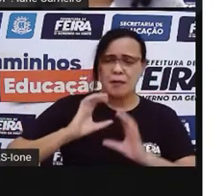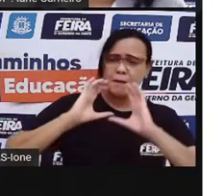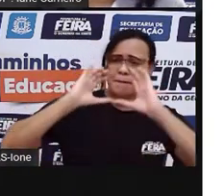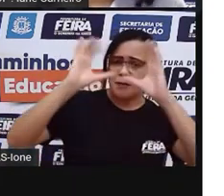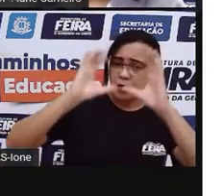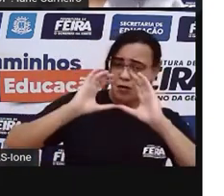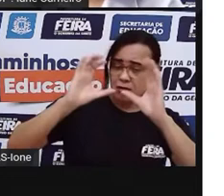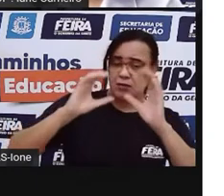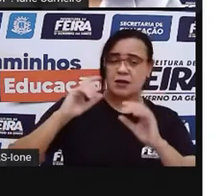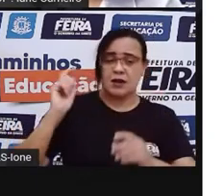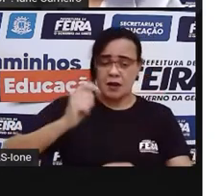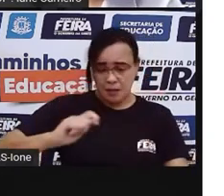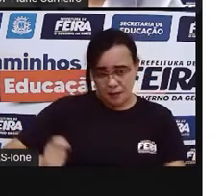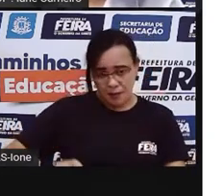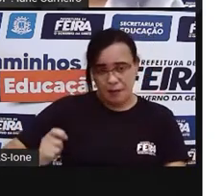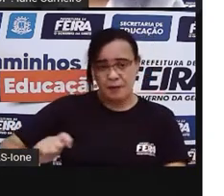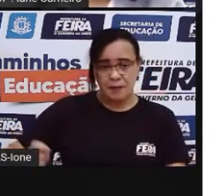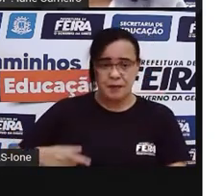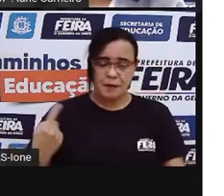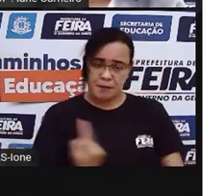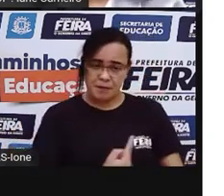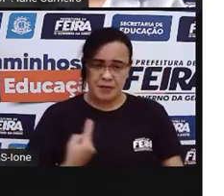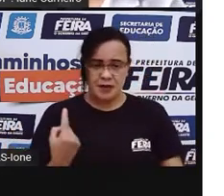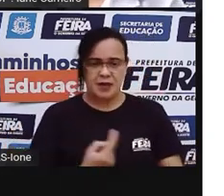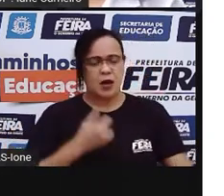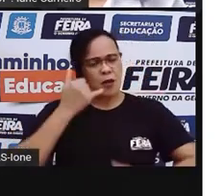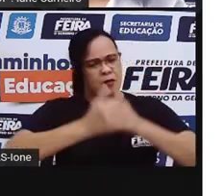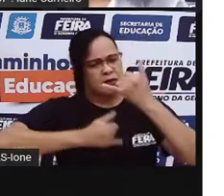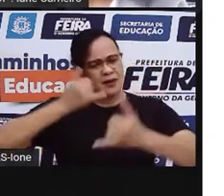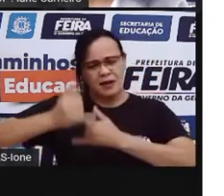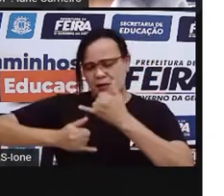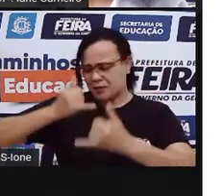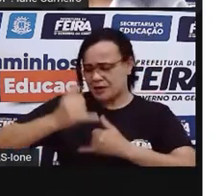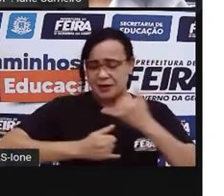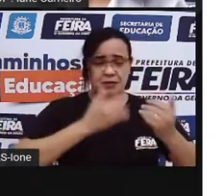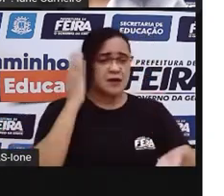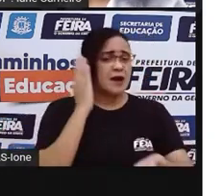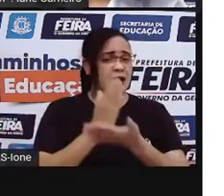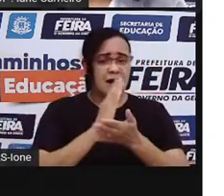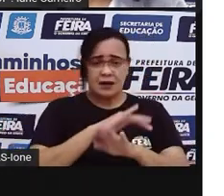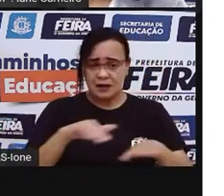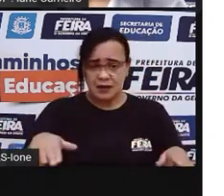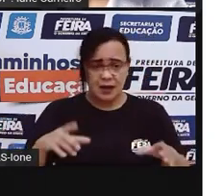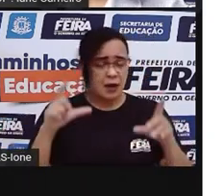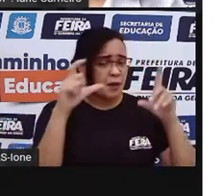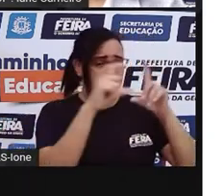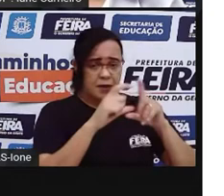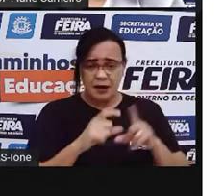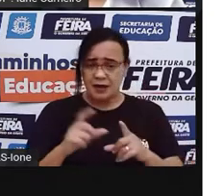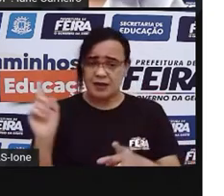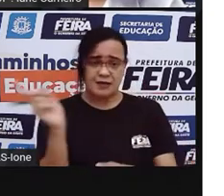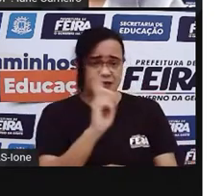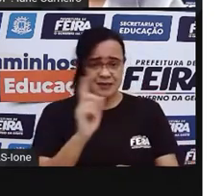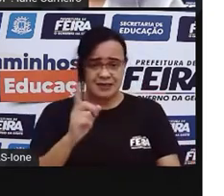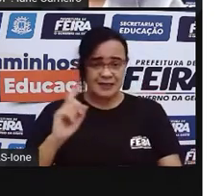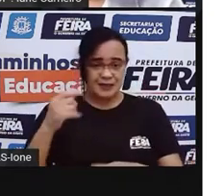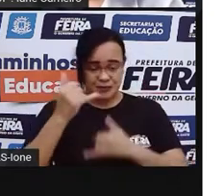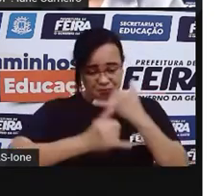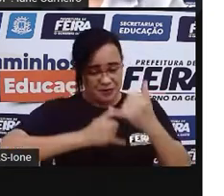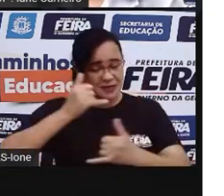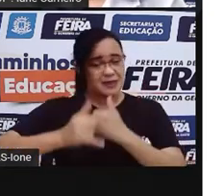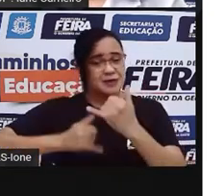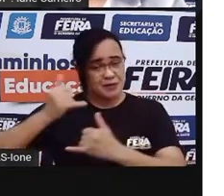gastam As palavras, não Quanto mais se brinca com elas Mais novas ficam